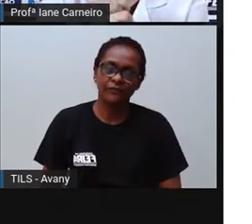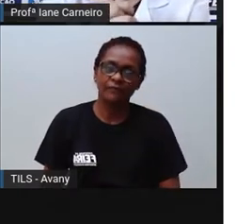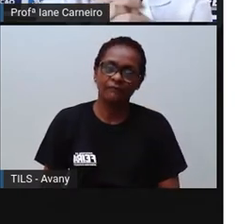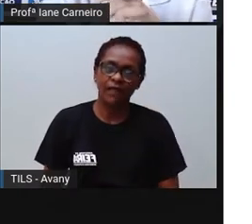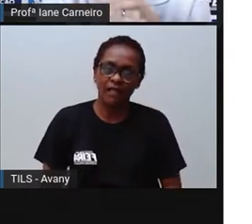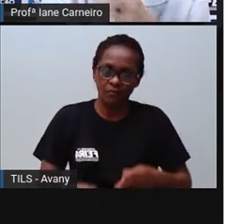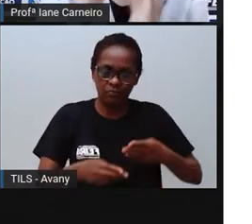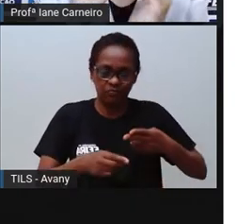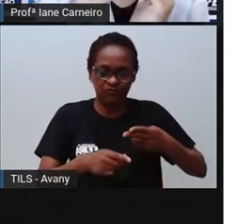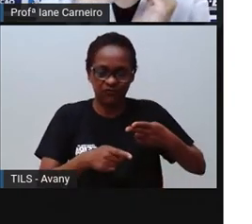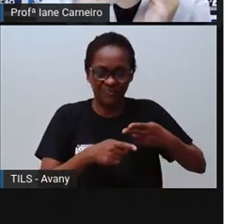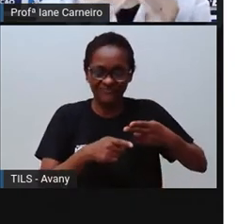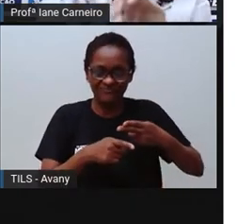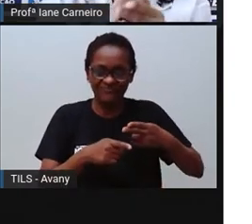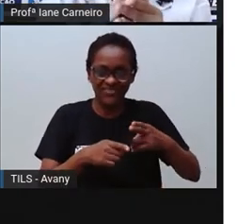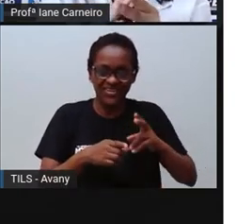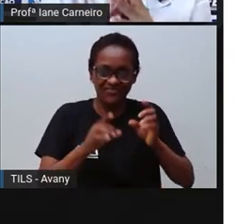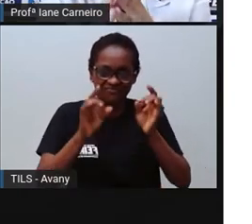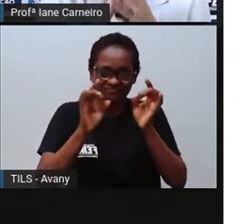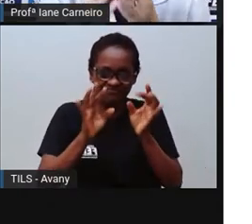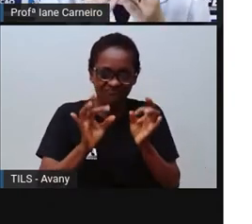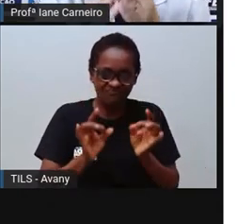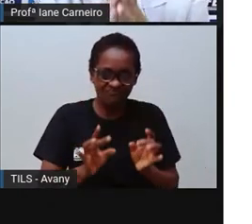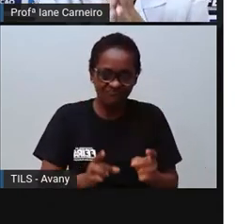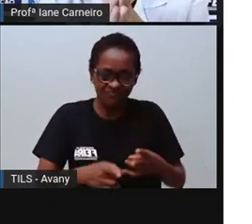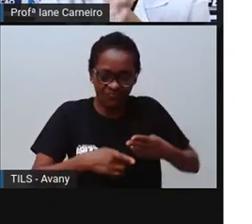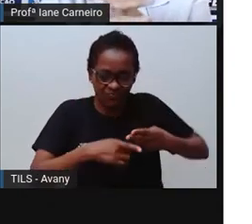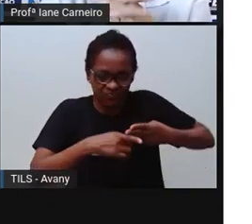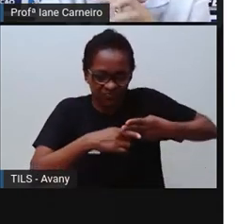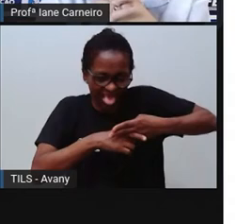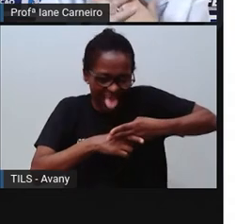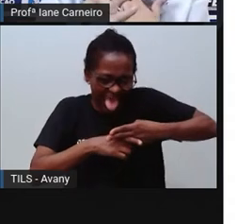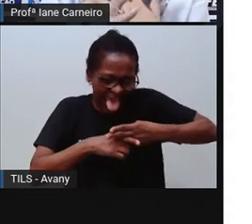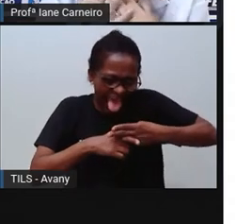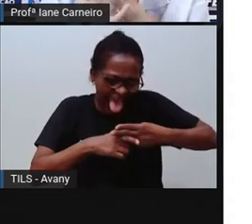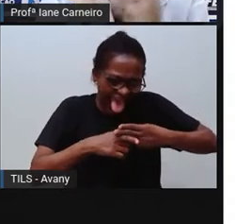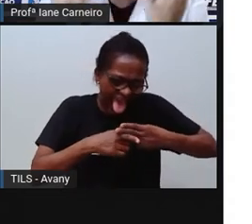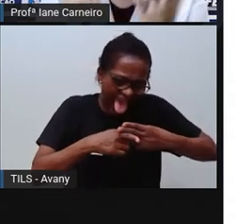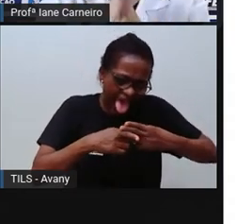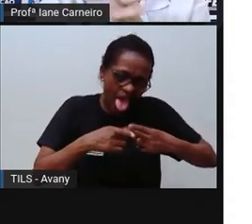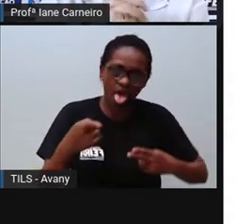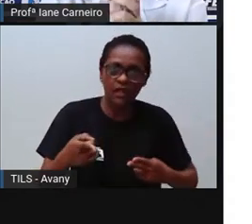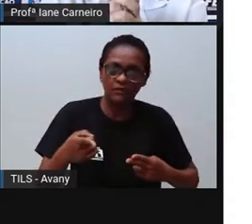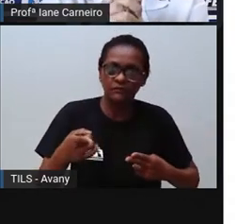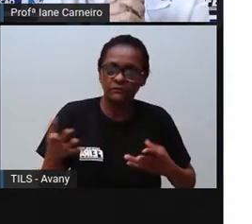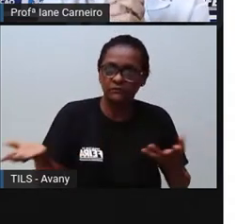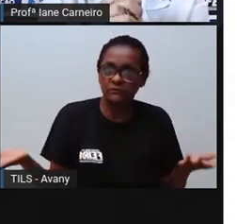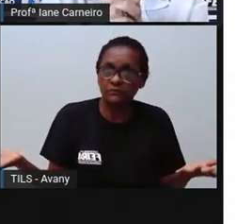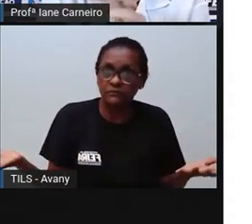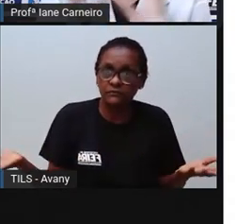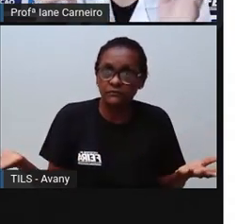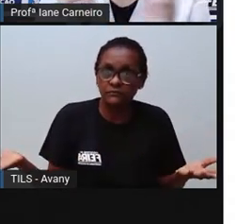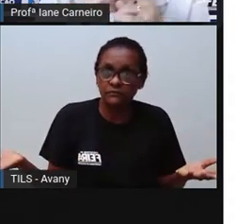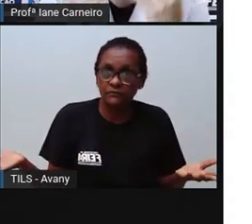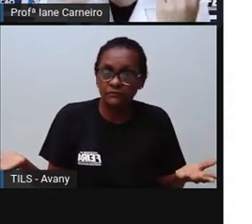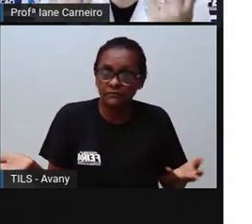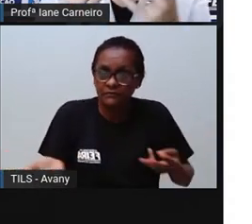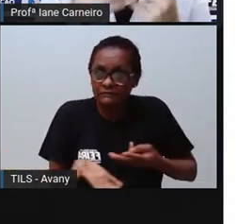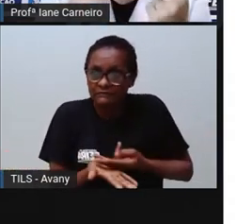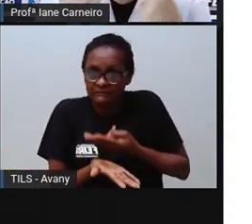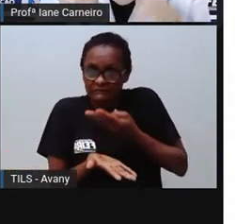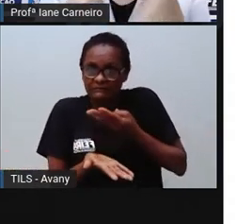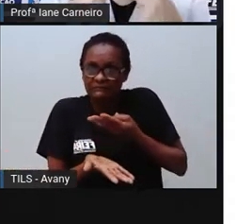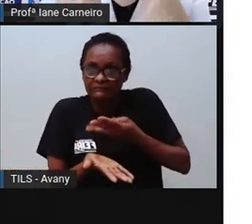amolado, então tem que ser guardado longe, né, e toda vez, ó, gente, que vocês precisarem usar um gafo, por exemplo, né, não se